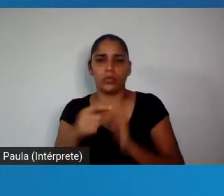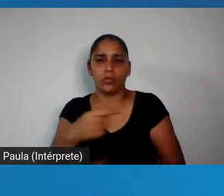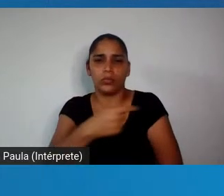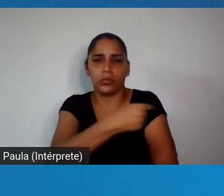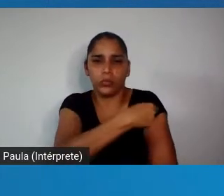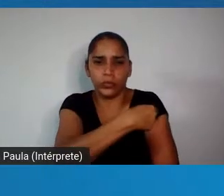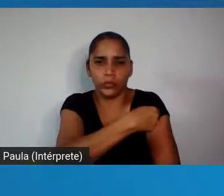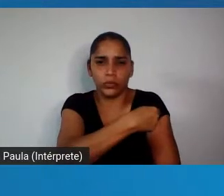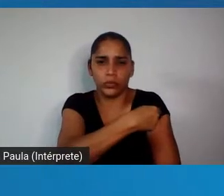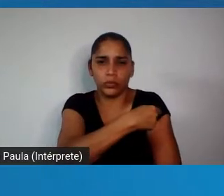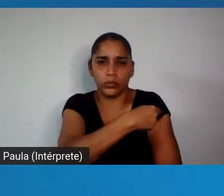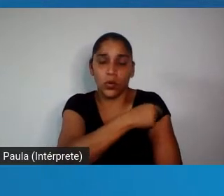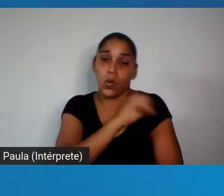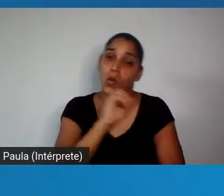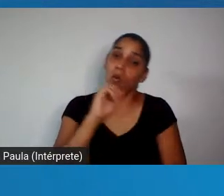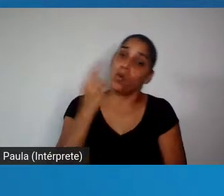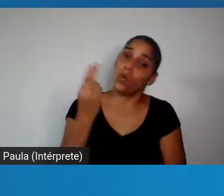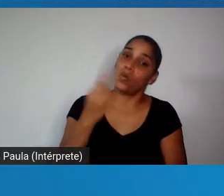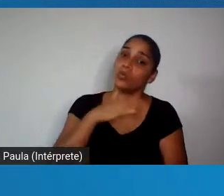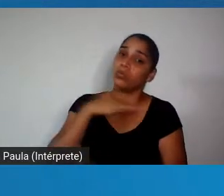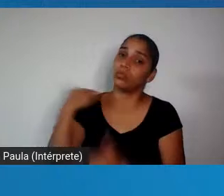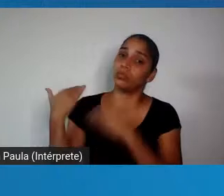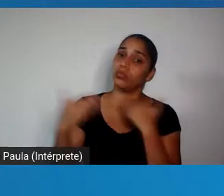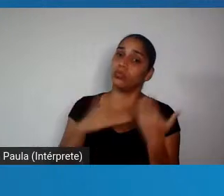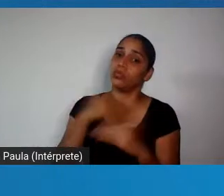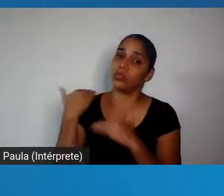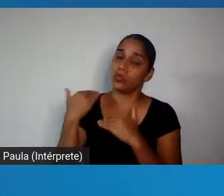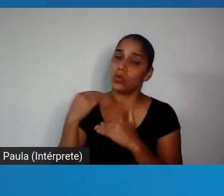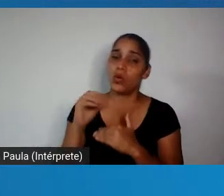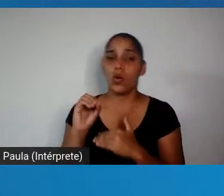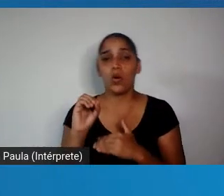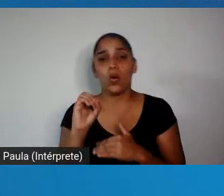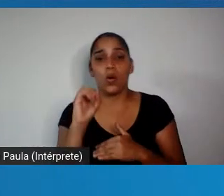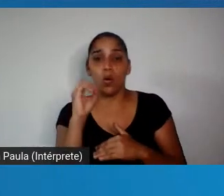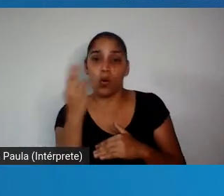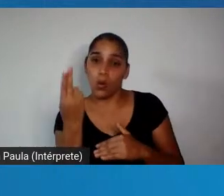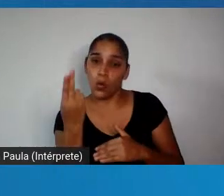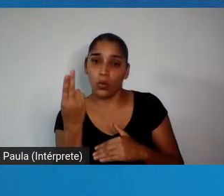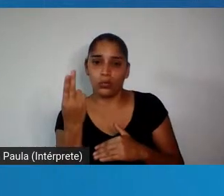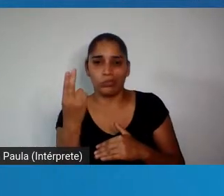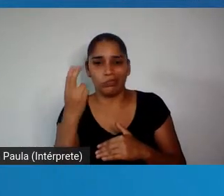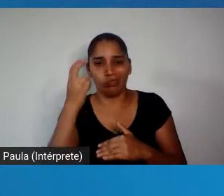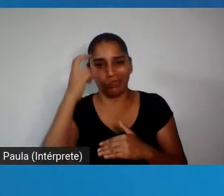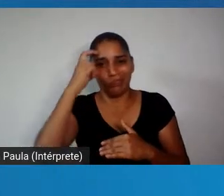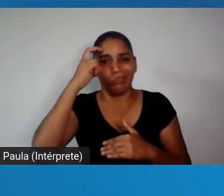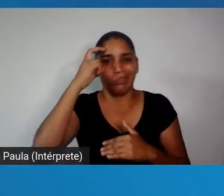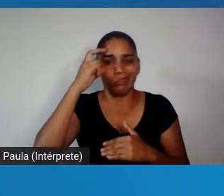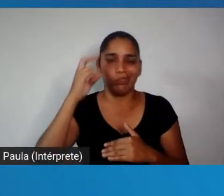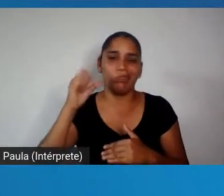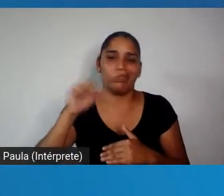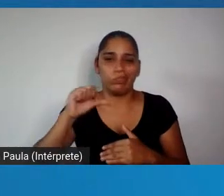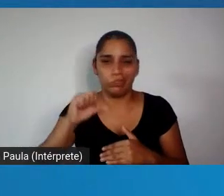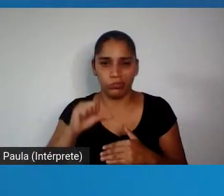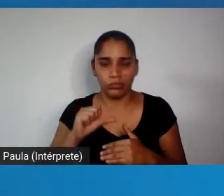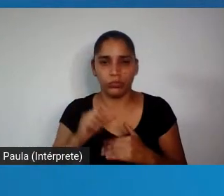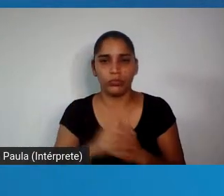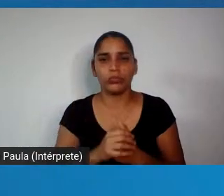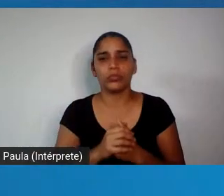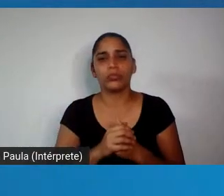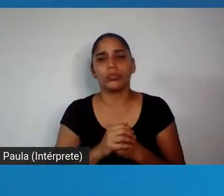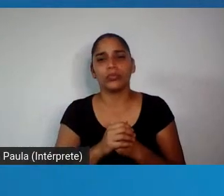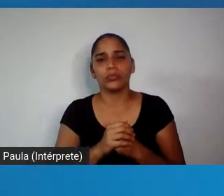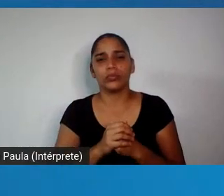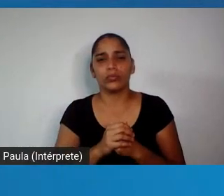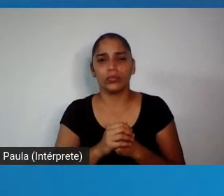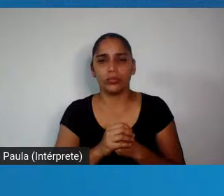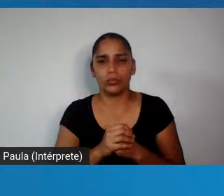ou morreremos, ou seremos medíocres, ou seja, vamos ser embaladores com defasagem das